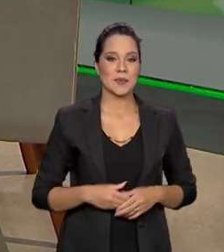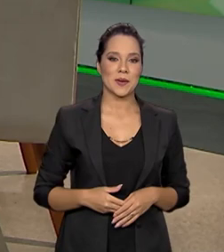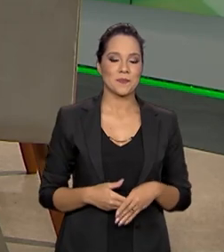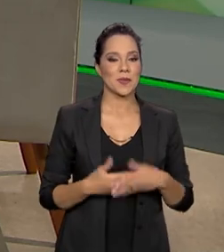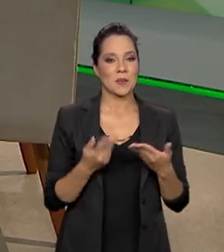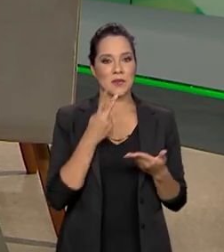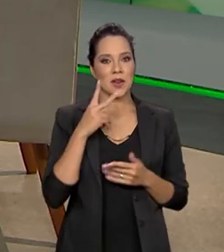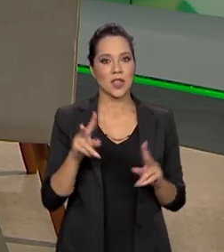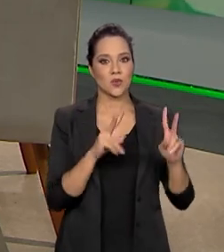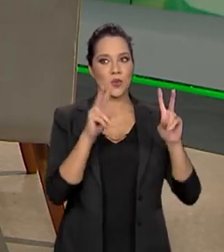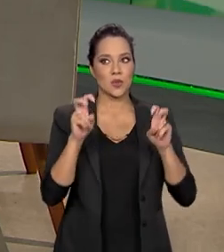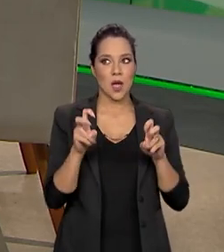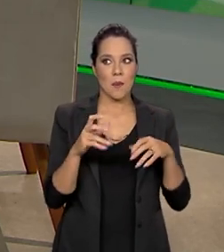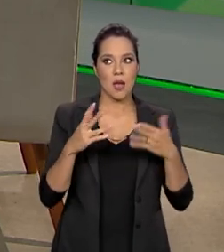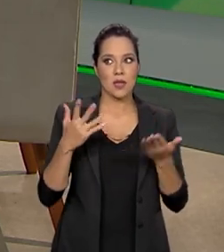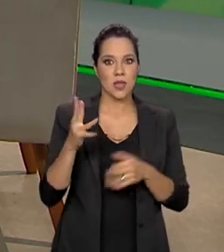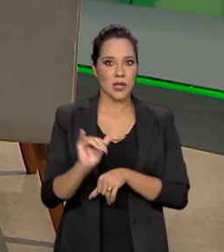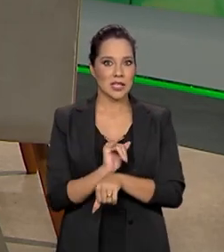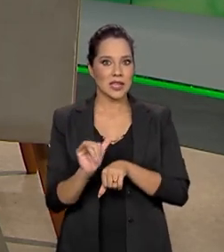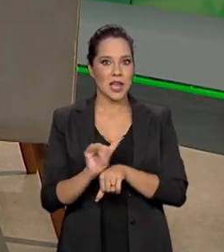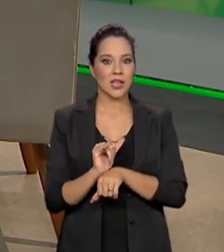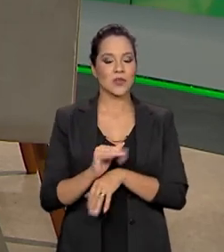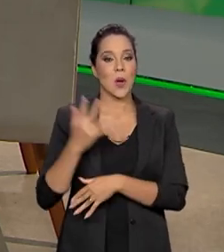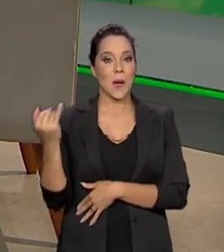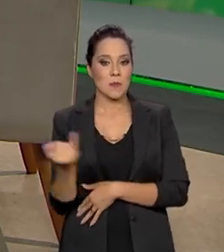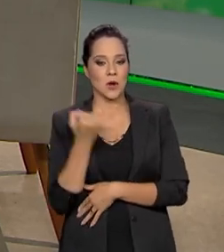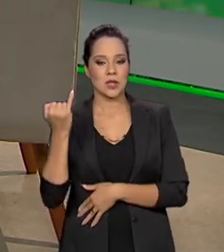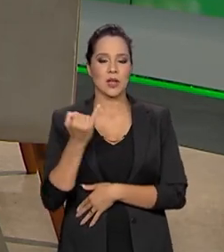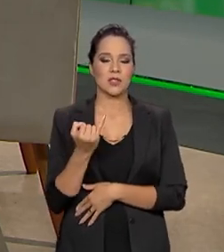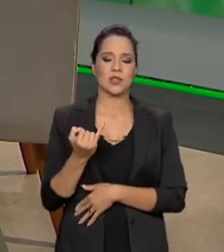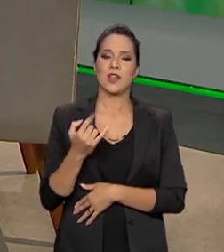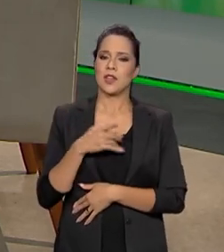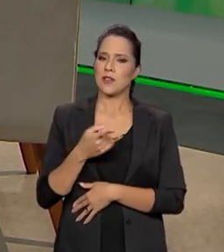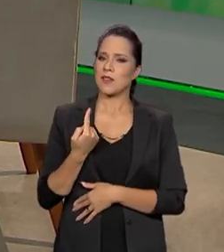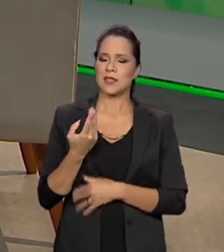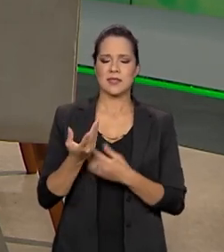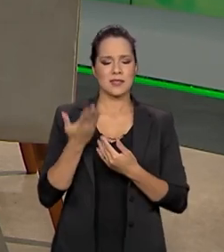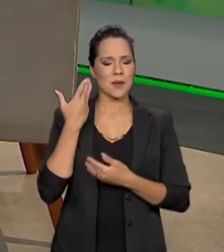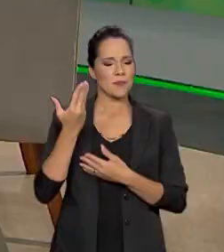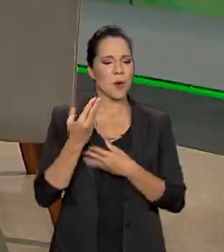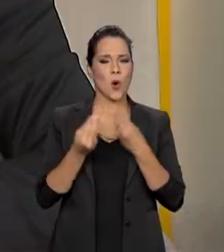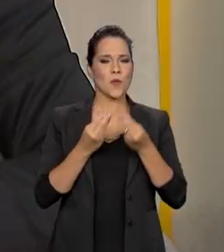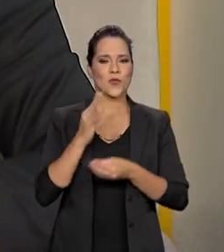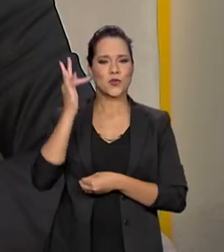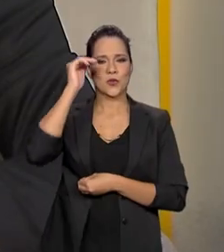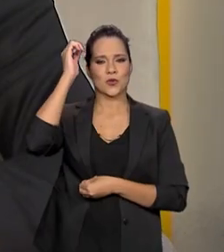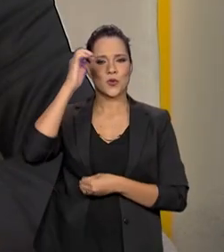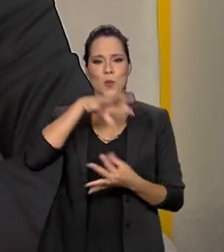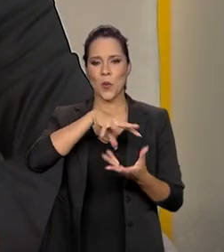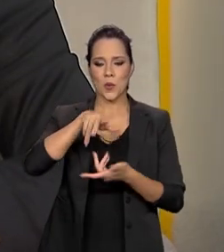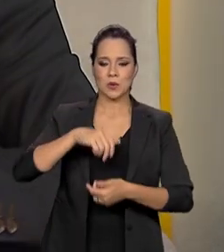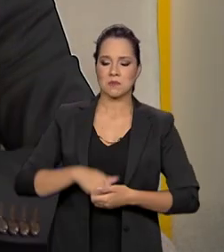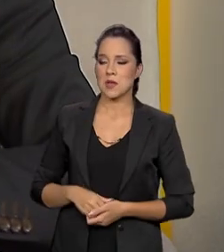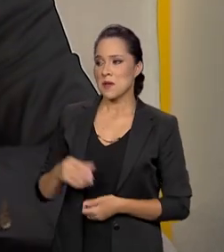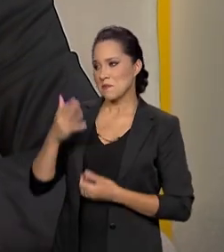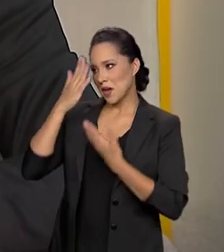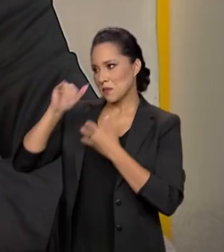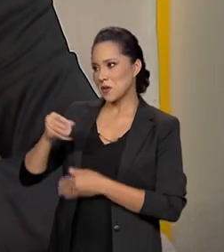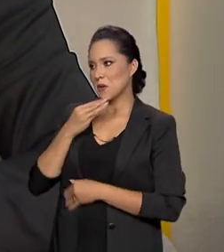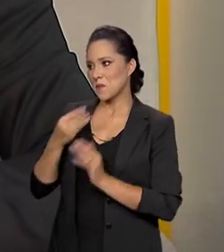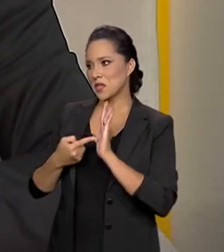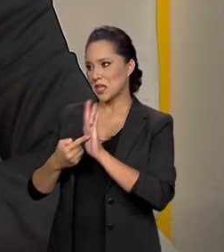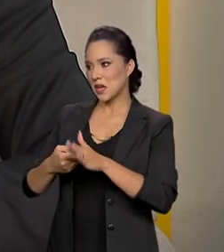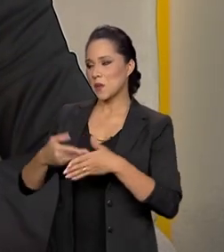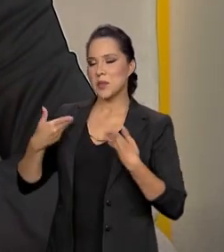para falar de um tema tão estratégico e que vai determinar o futuro do nosso planeta. Obrigado, Paulo, pela oportunidade de mostrar que o